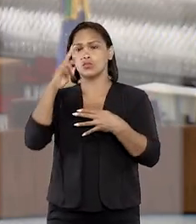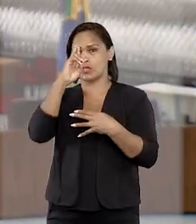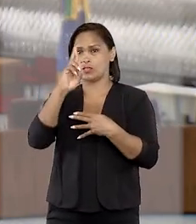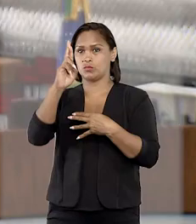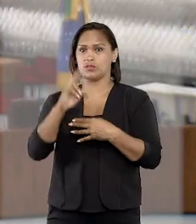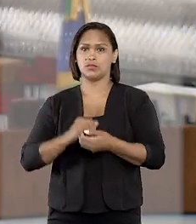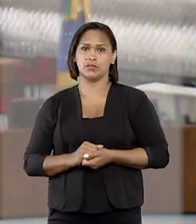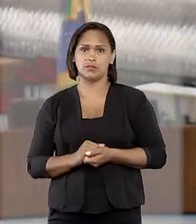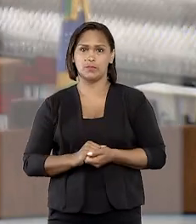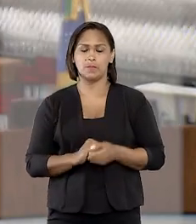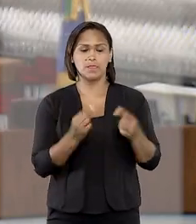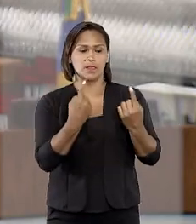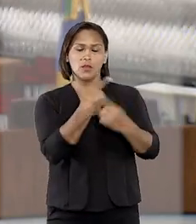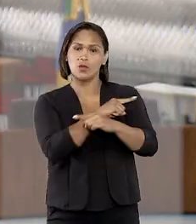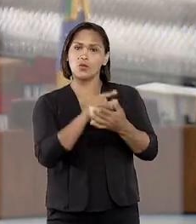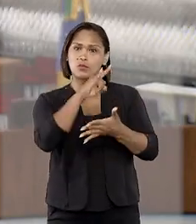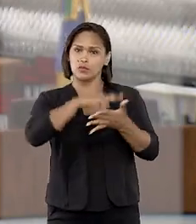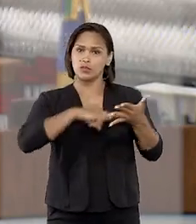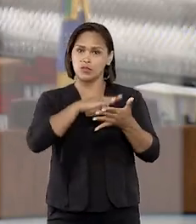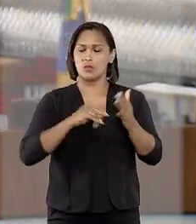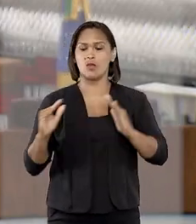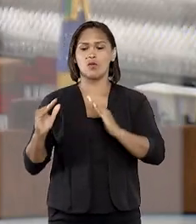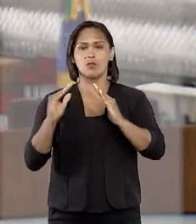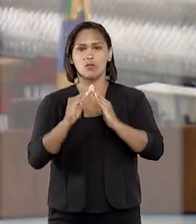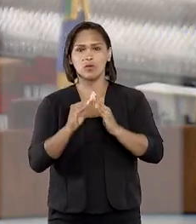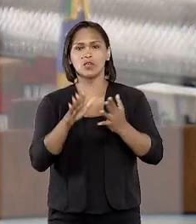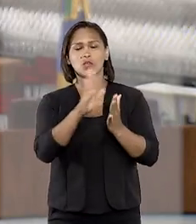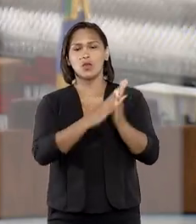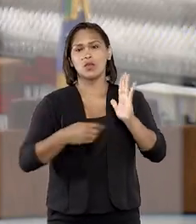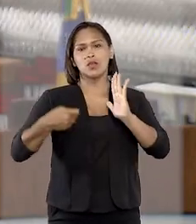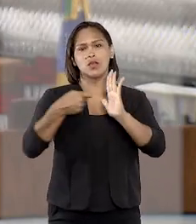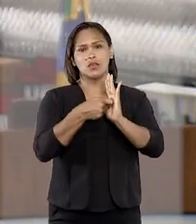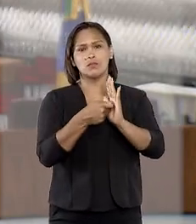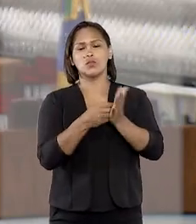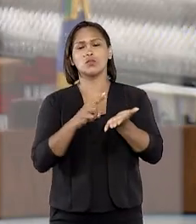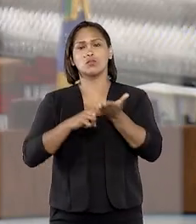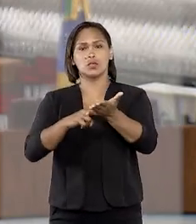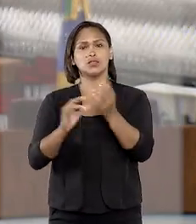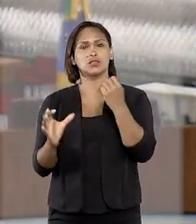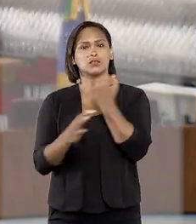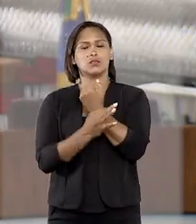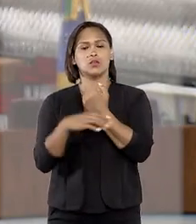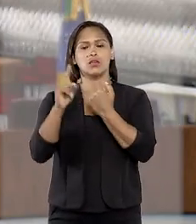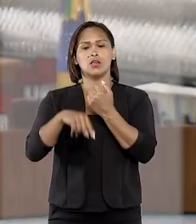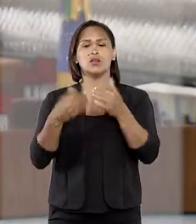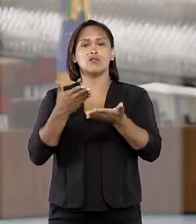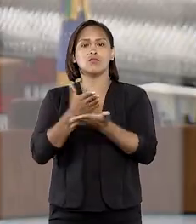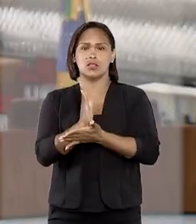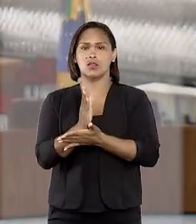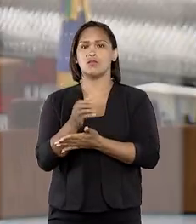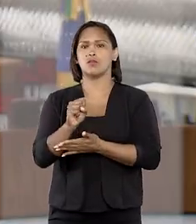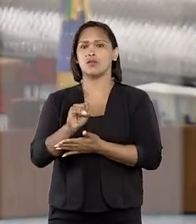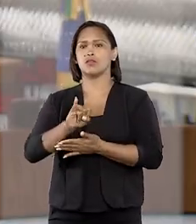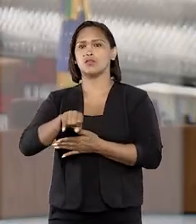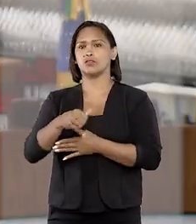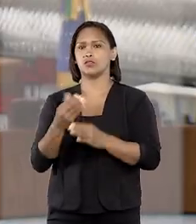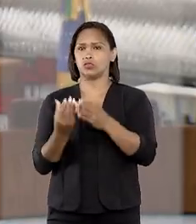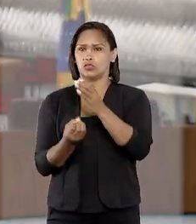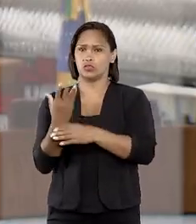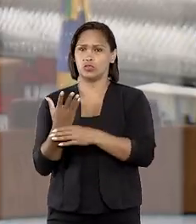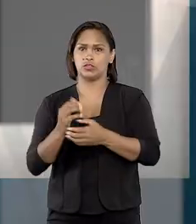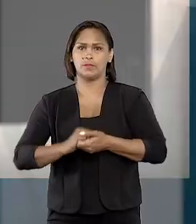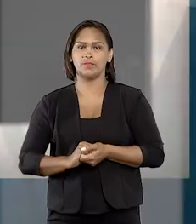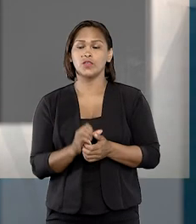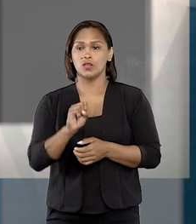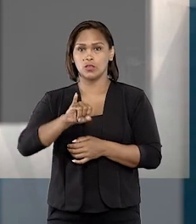jurisdição no feito. Contra esse despacho, o morador impetrou o mandado de segurança, que foi denegado pelo tribunal de